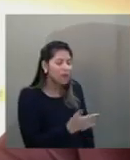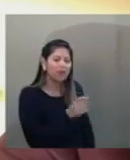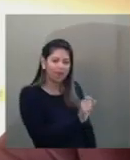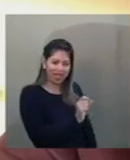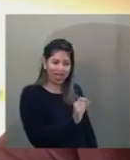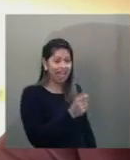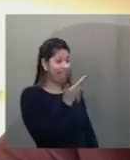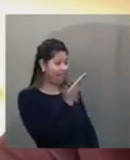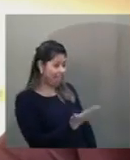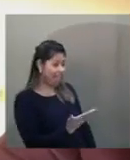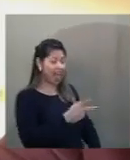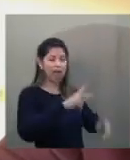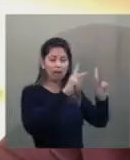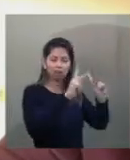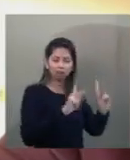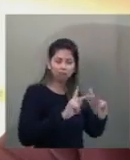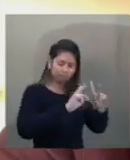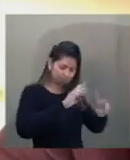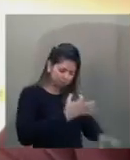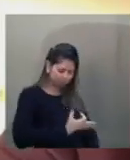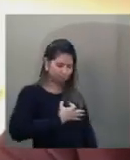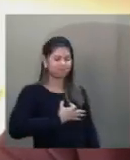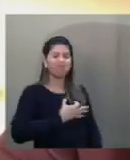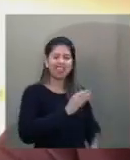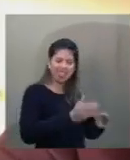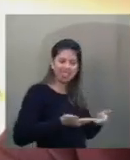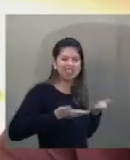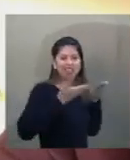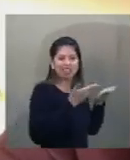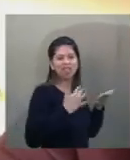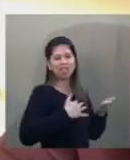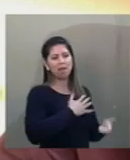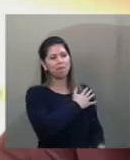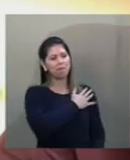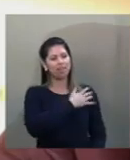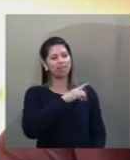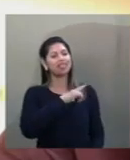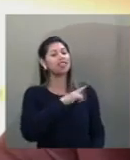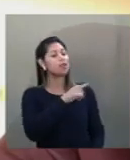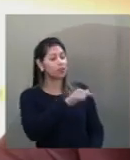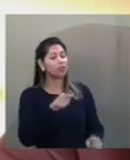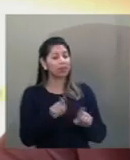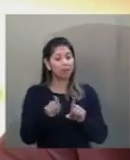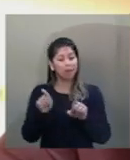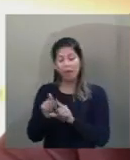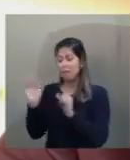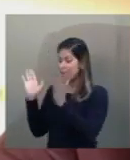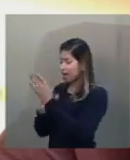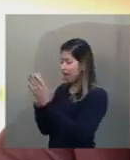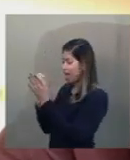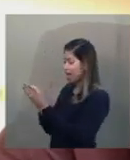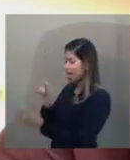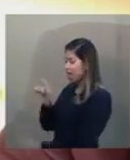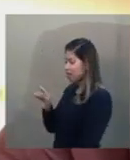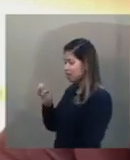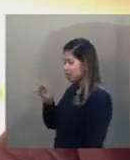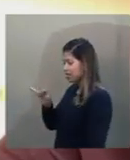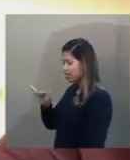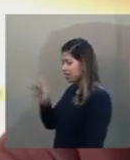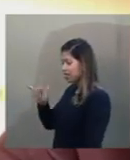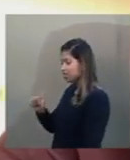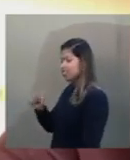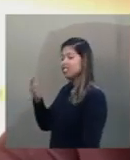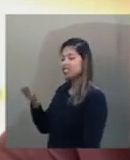herói ou heroína da pátria, parabenizando efusivamente a senadora Zenaide por essa homenagem e a senadora Leila